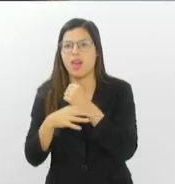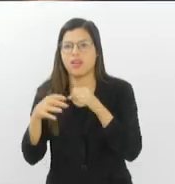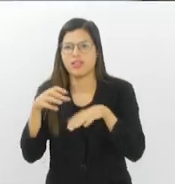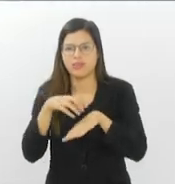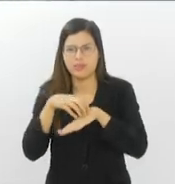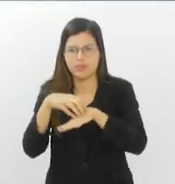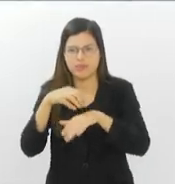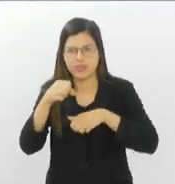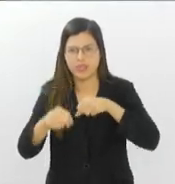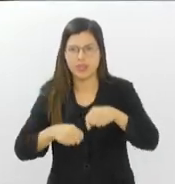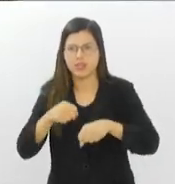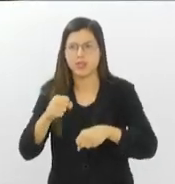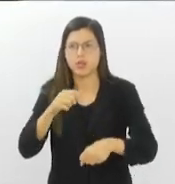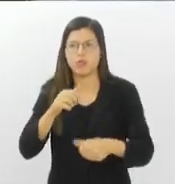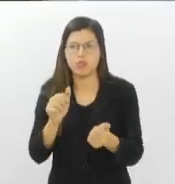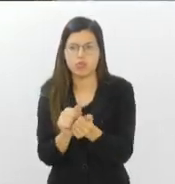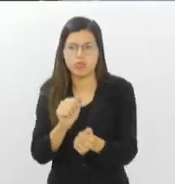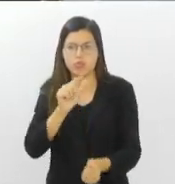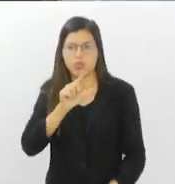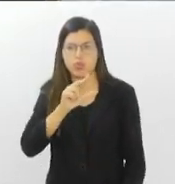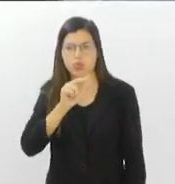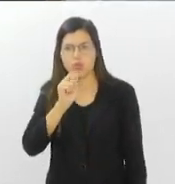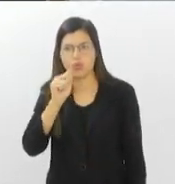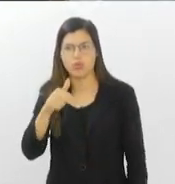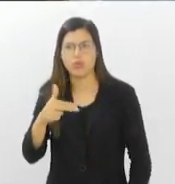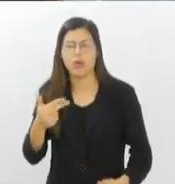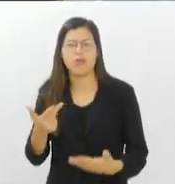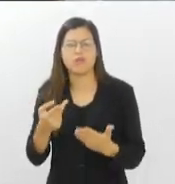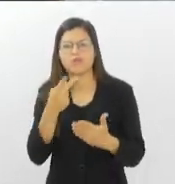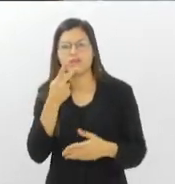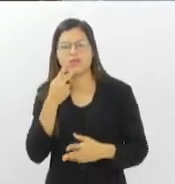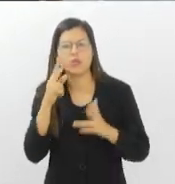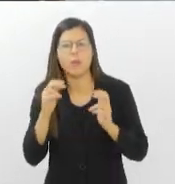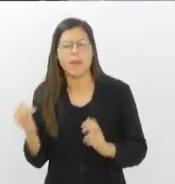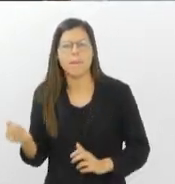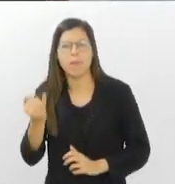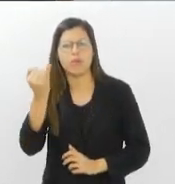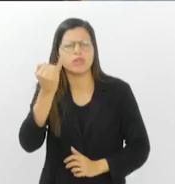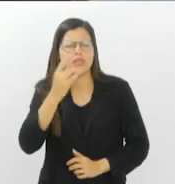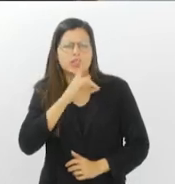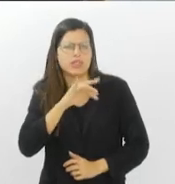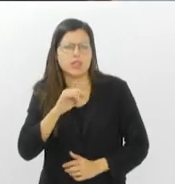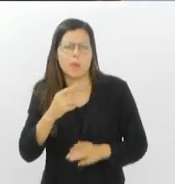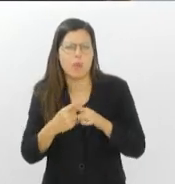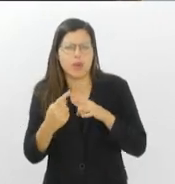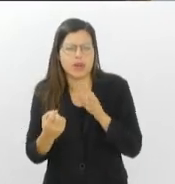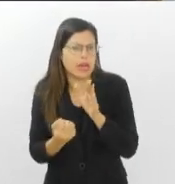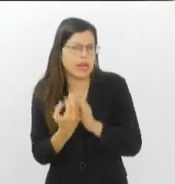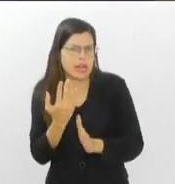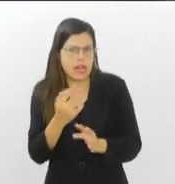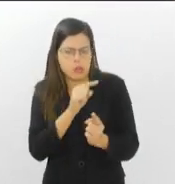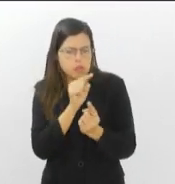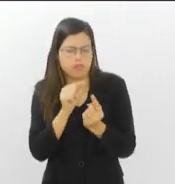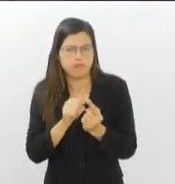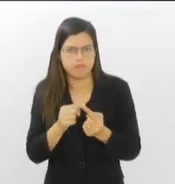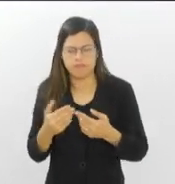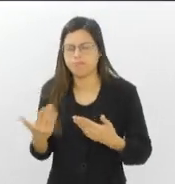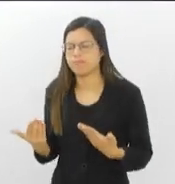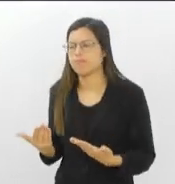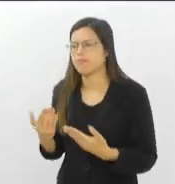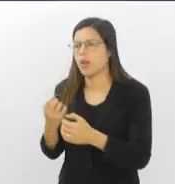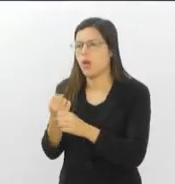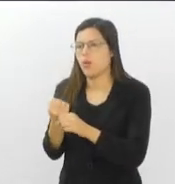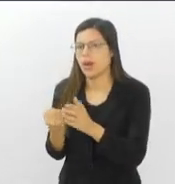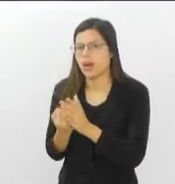Luan, fala para a gente qual a importância dessa data e por que ela foi criada de fato. Então, ela foi criada em 2018 pelo